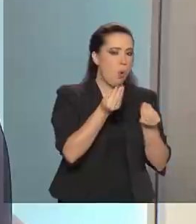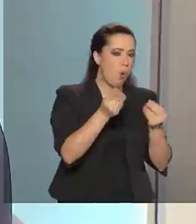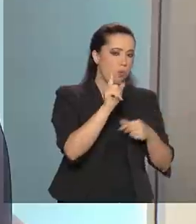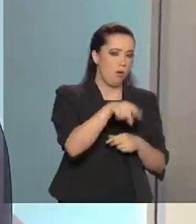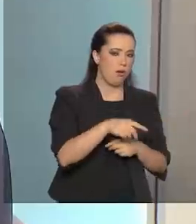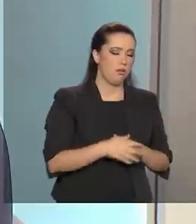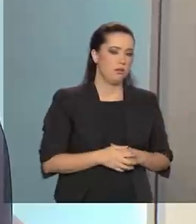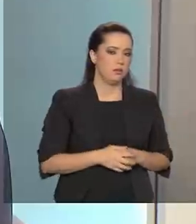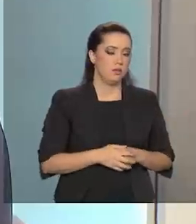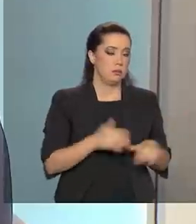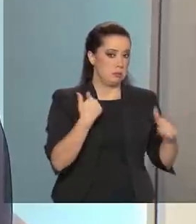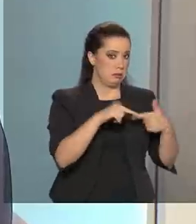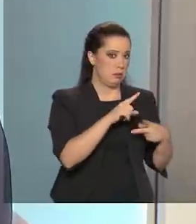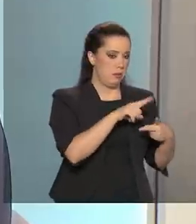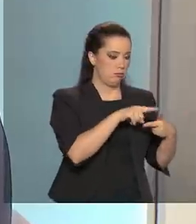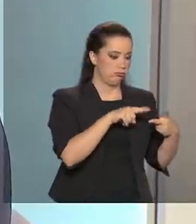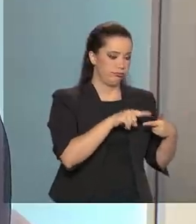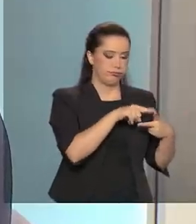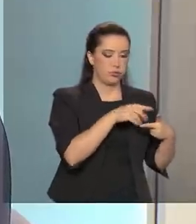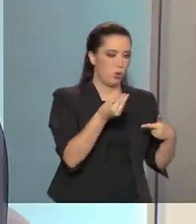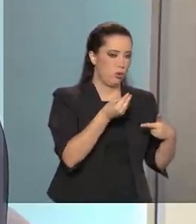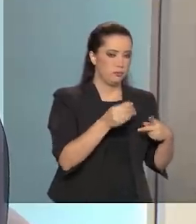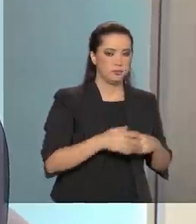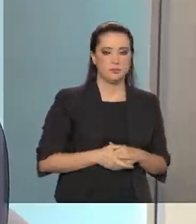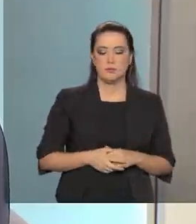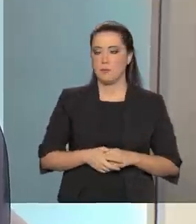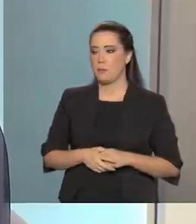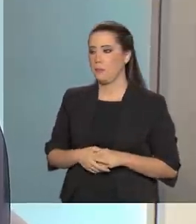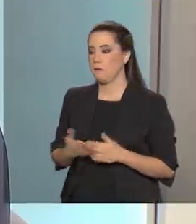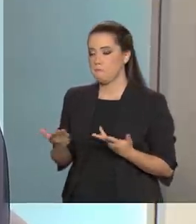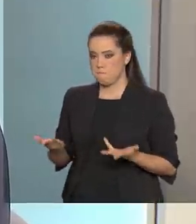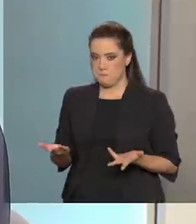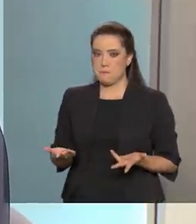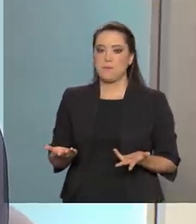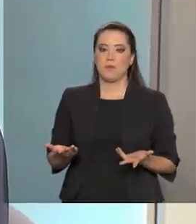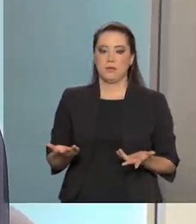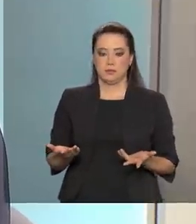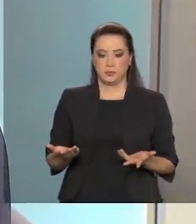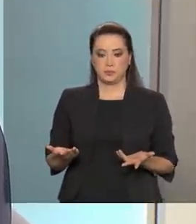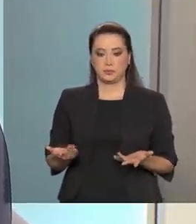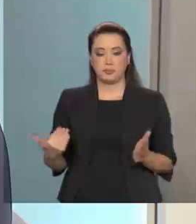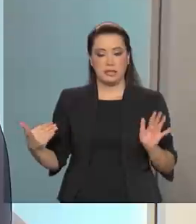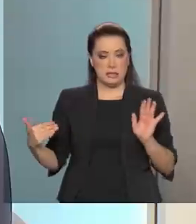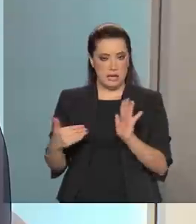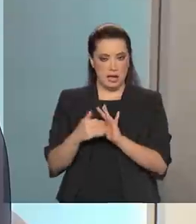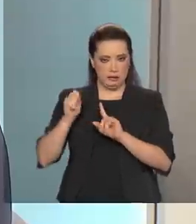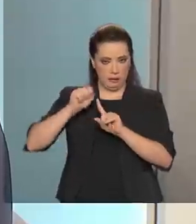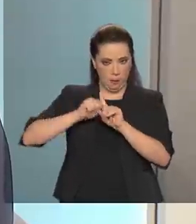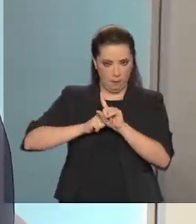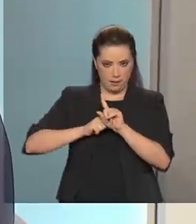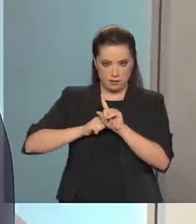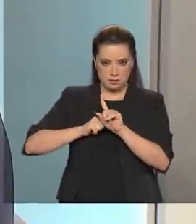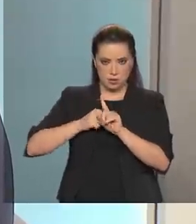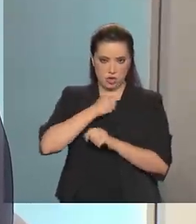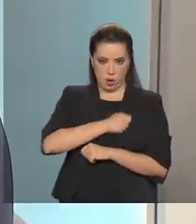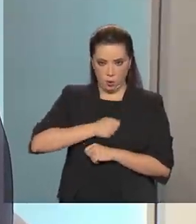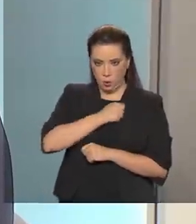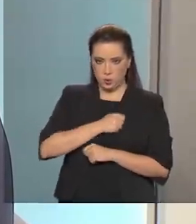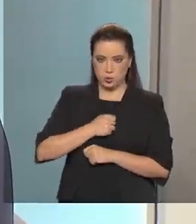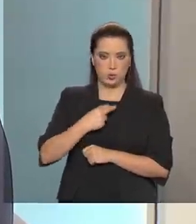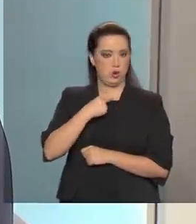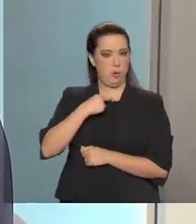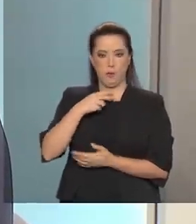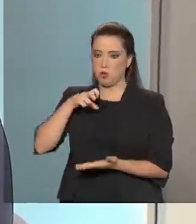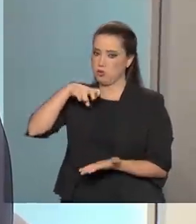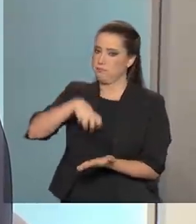o próprio decreto não me permite sanção até agosto. Então, o que nós